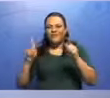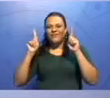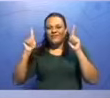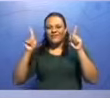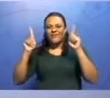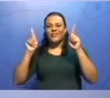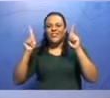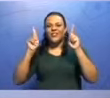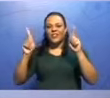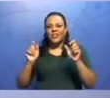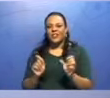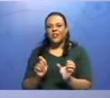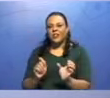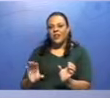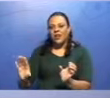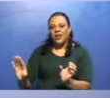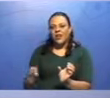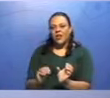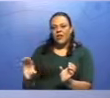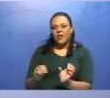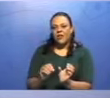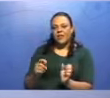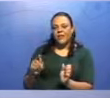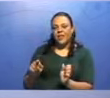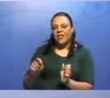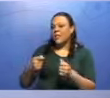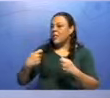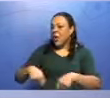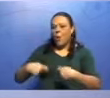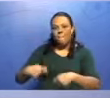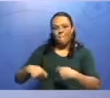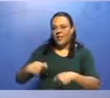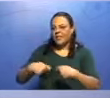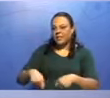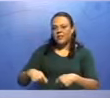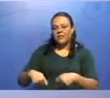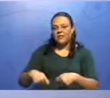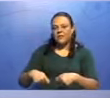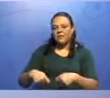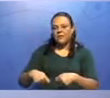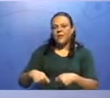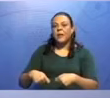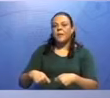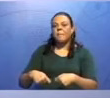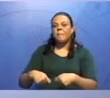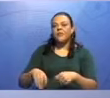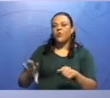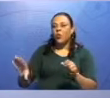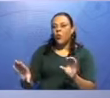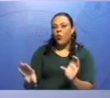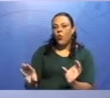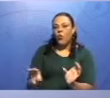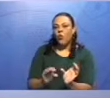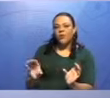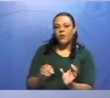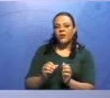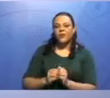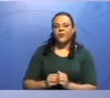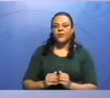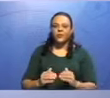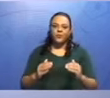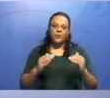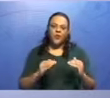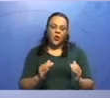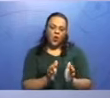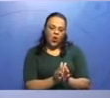esse verbo, então, ele é intransitivo. Vamos lá. Vamos pensar essas outras frases aqui, ó.